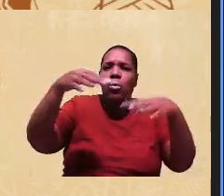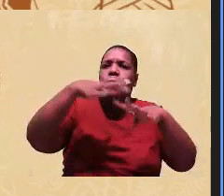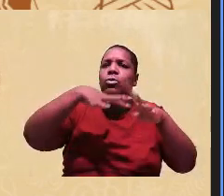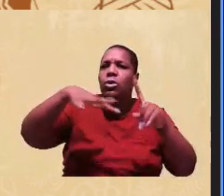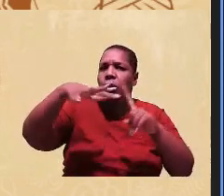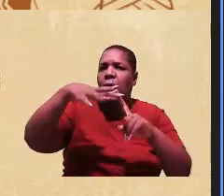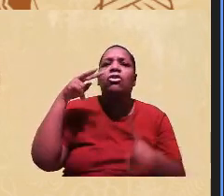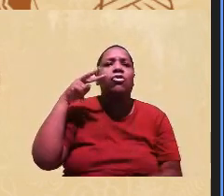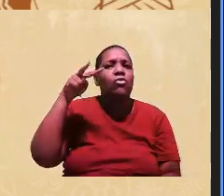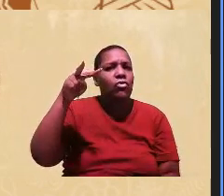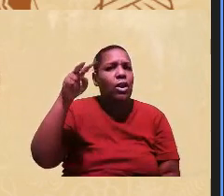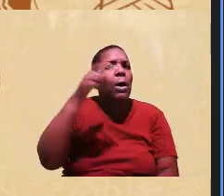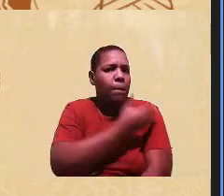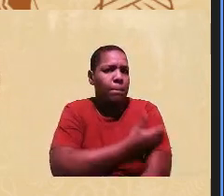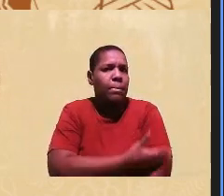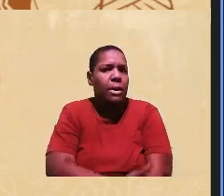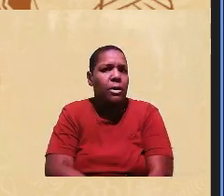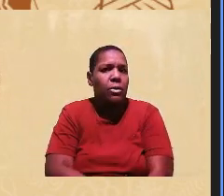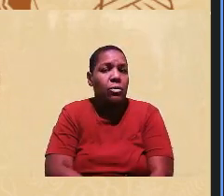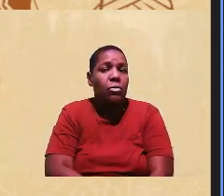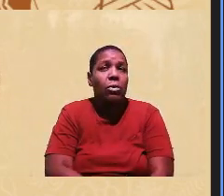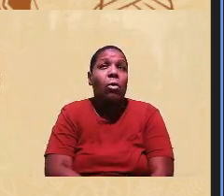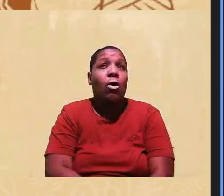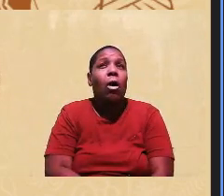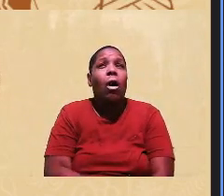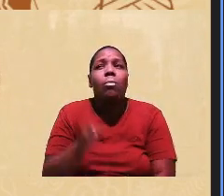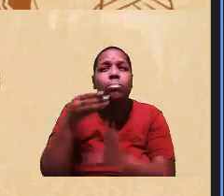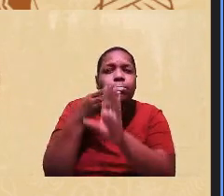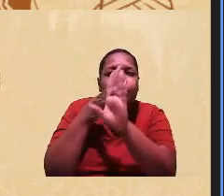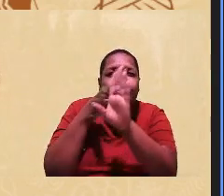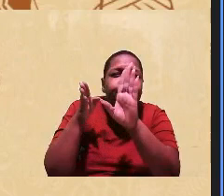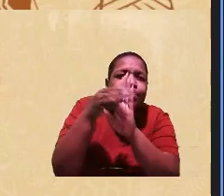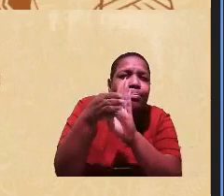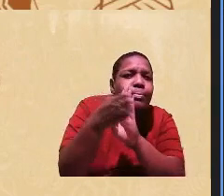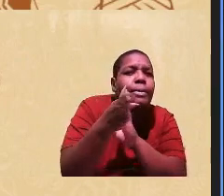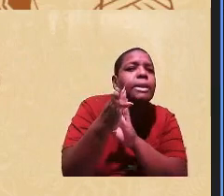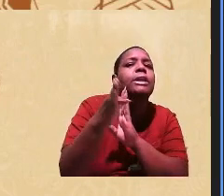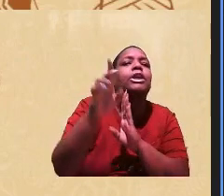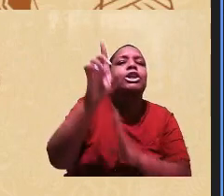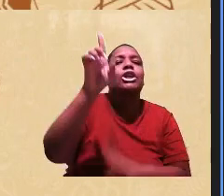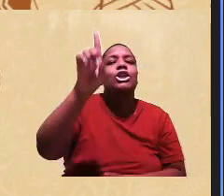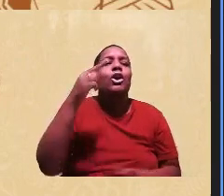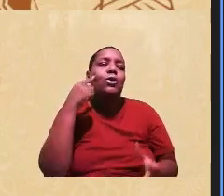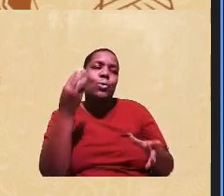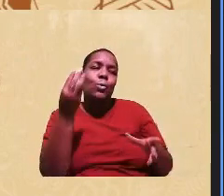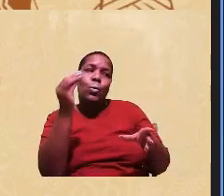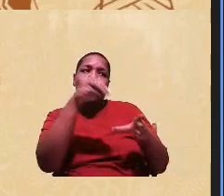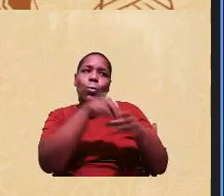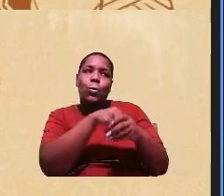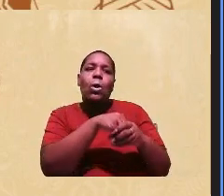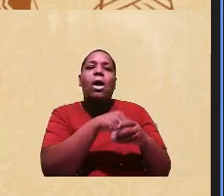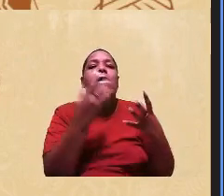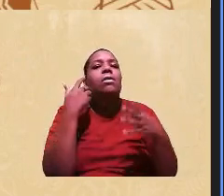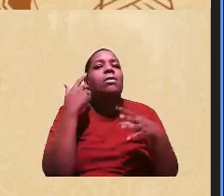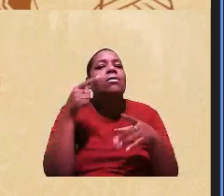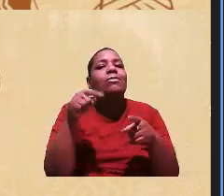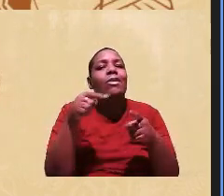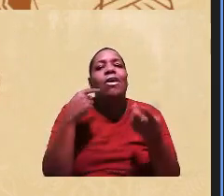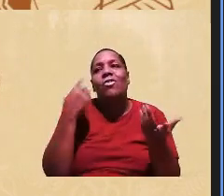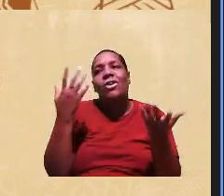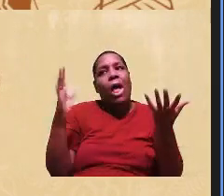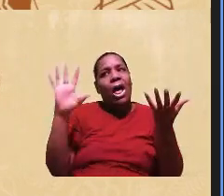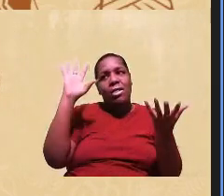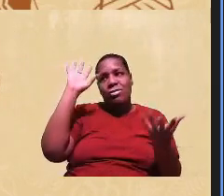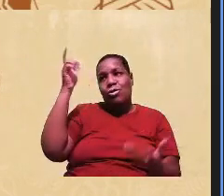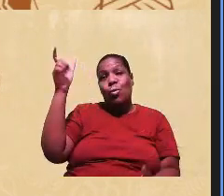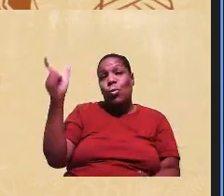Observando os recursos, tendem a buscar brechas no direito para serem incluídos, alegando indefinição da categoria